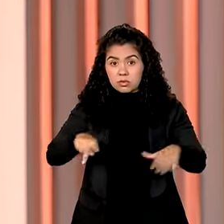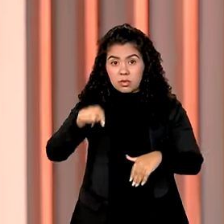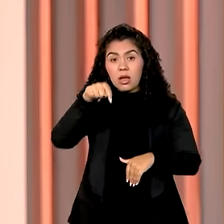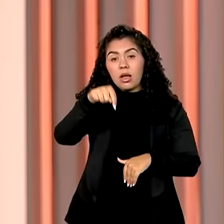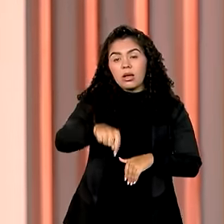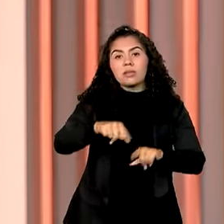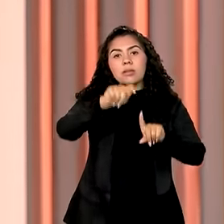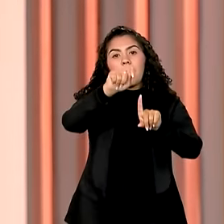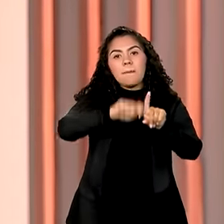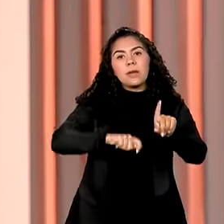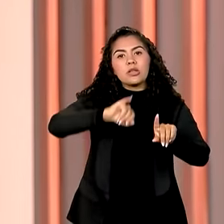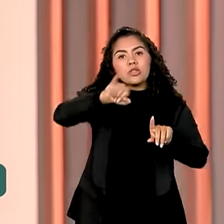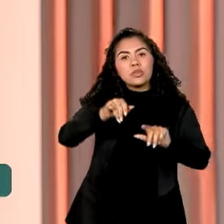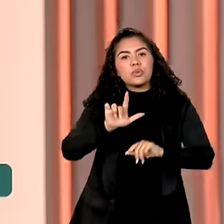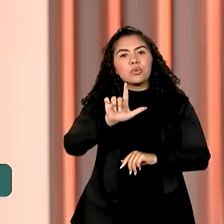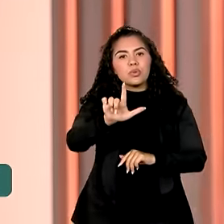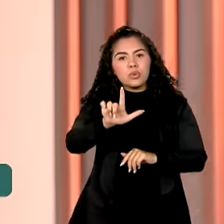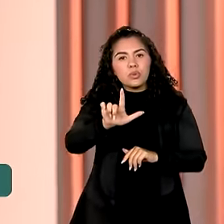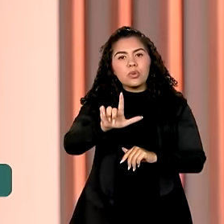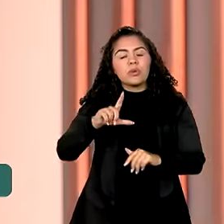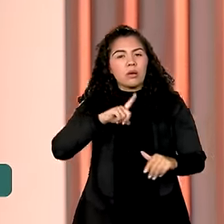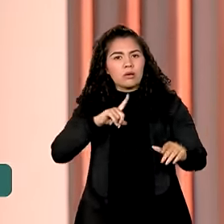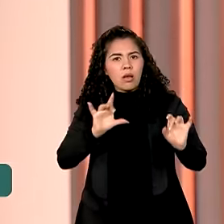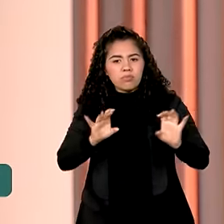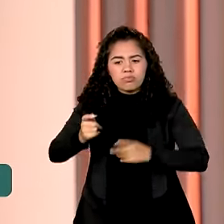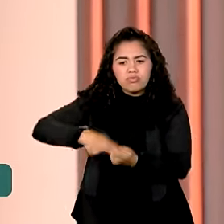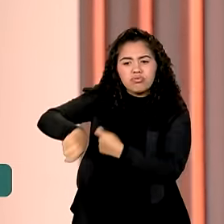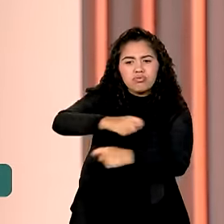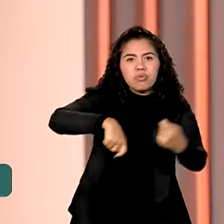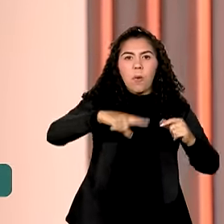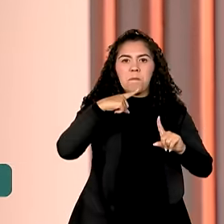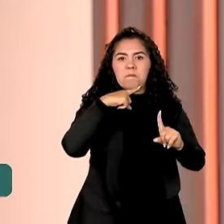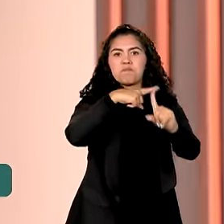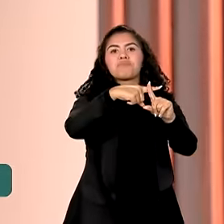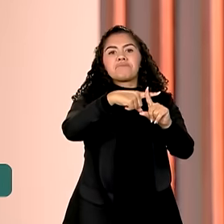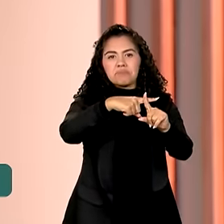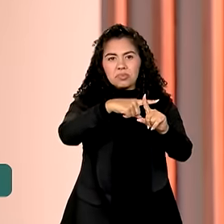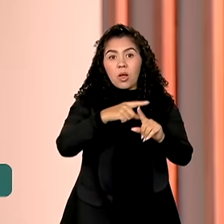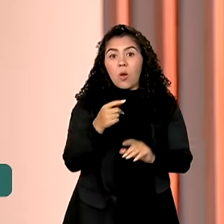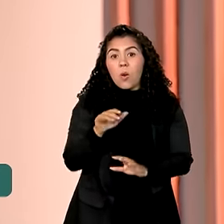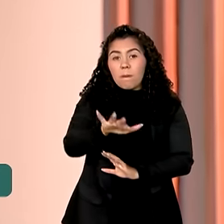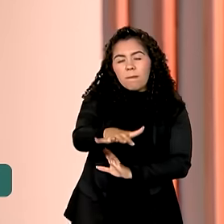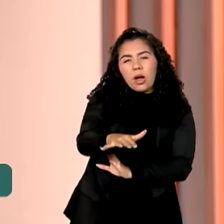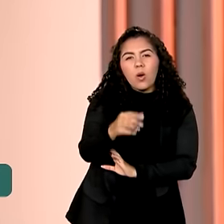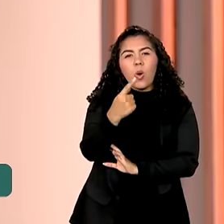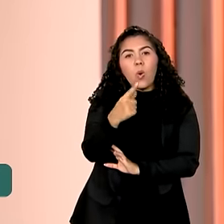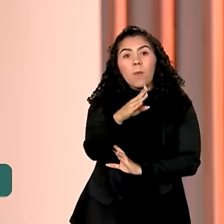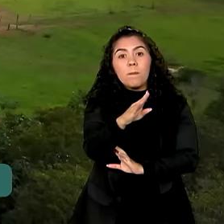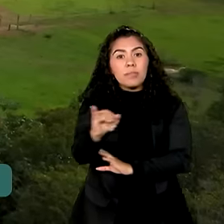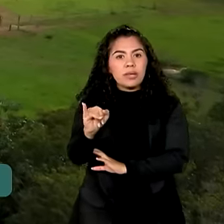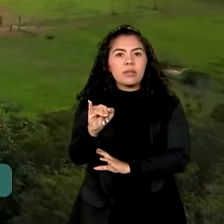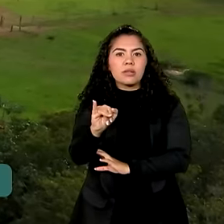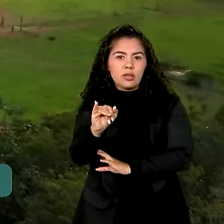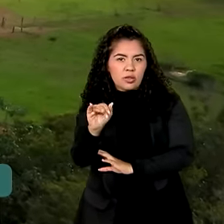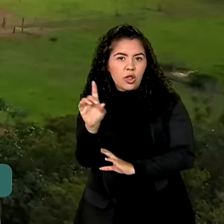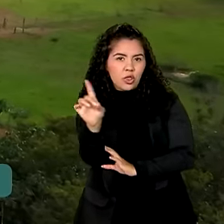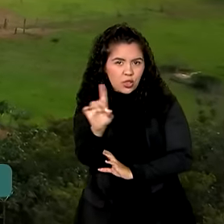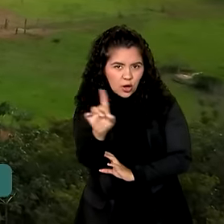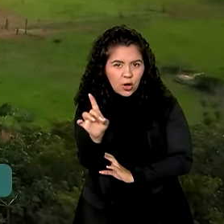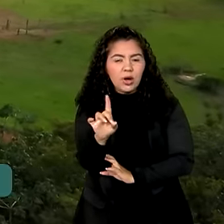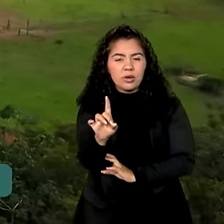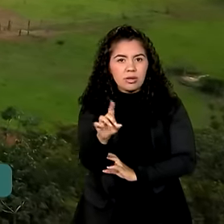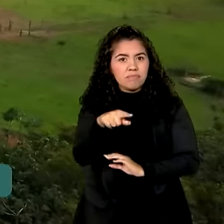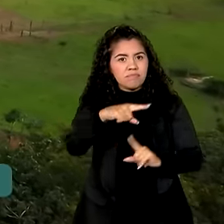de julho, a balança comercial teve saldo positivo para o Brasil de quase 1,5 bilhão de dólares. A tendência de